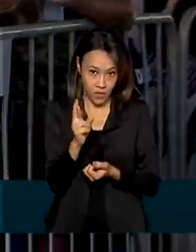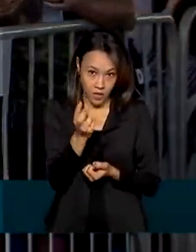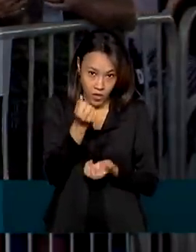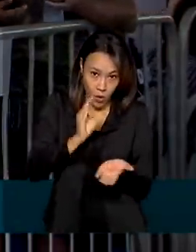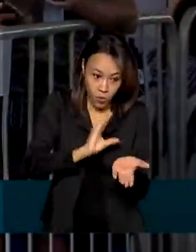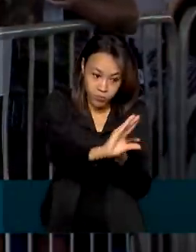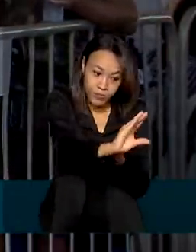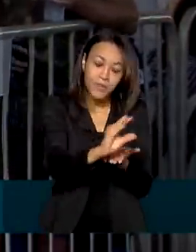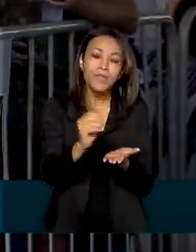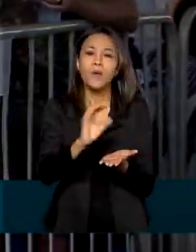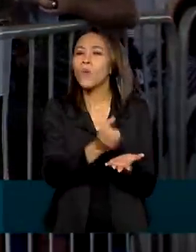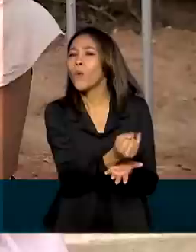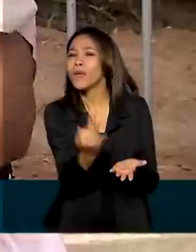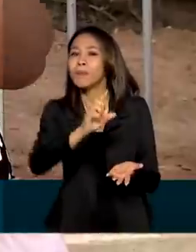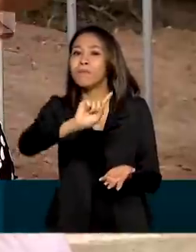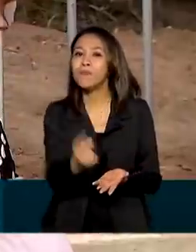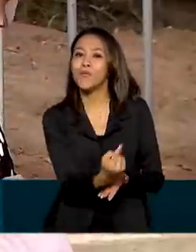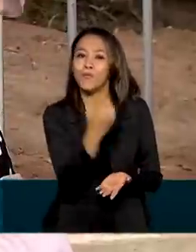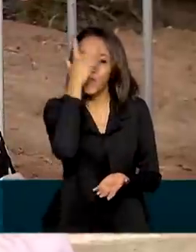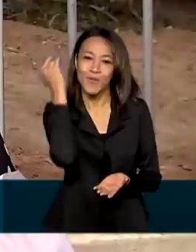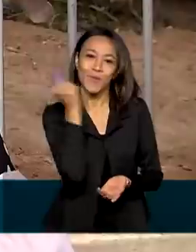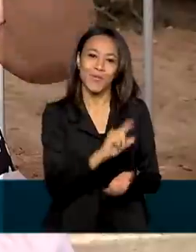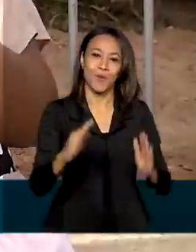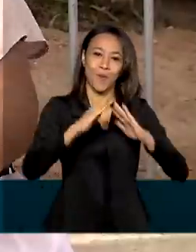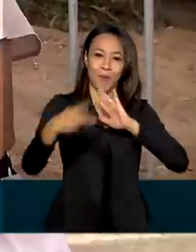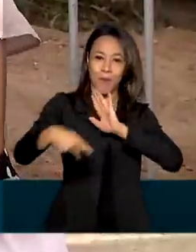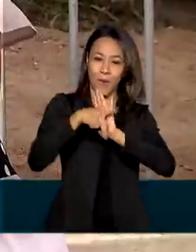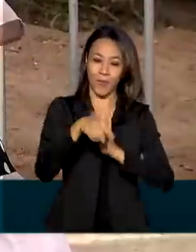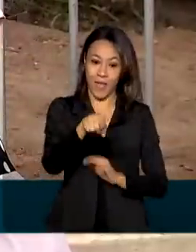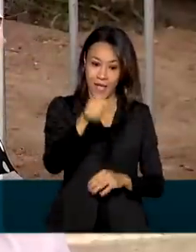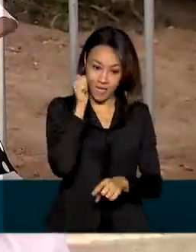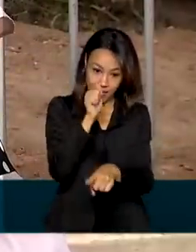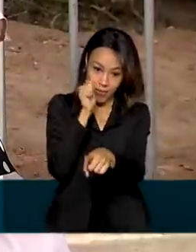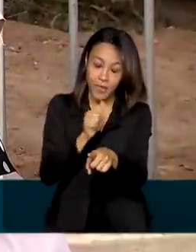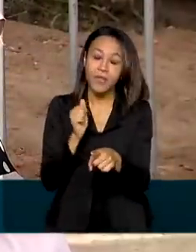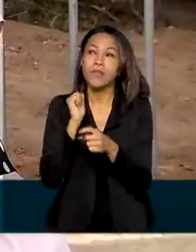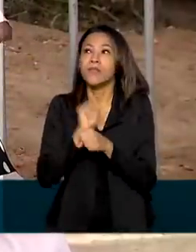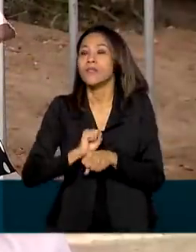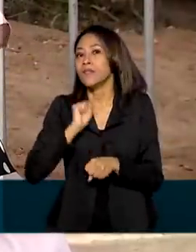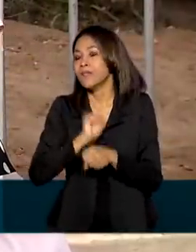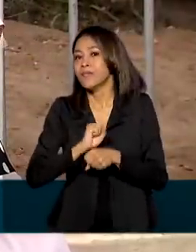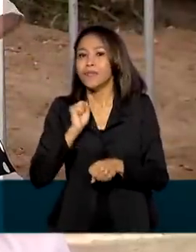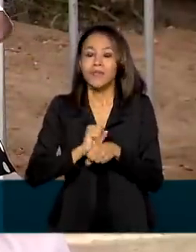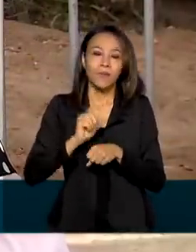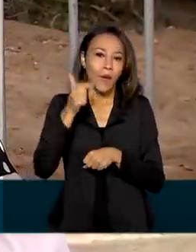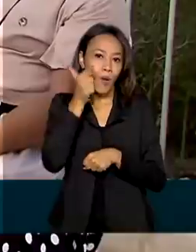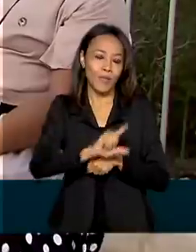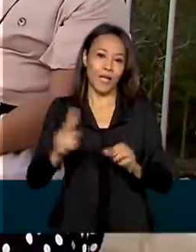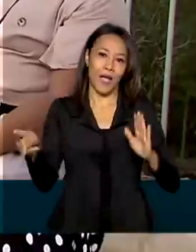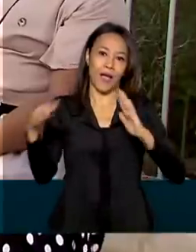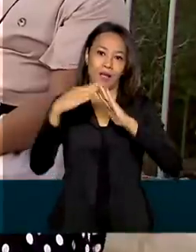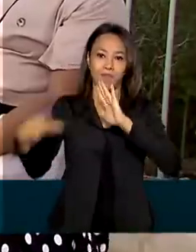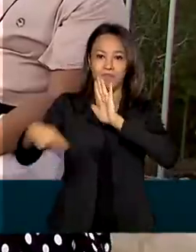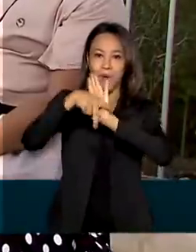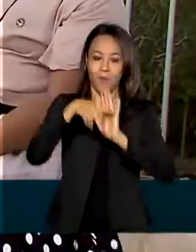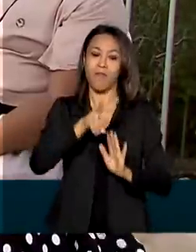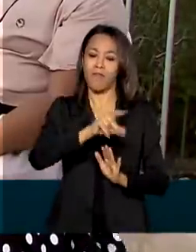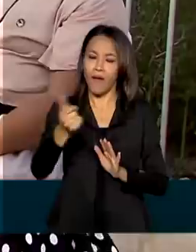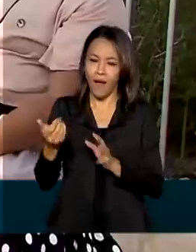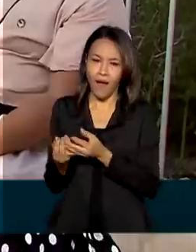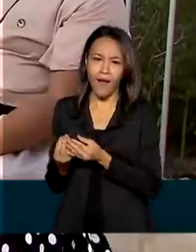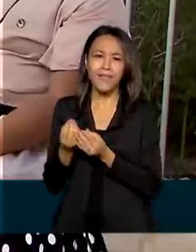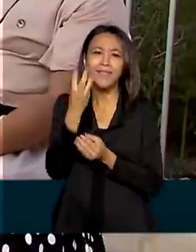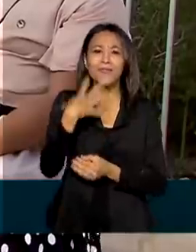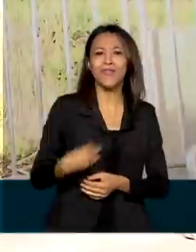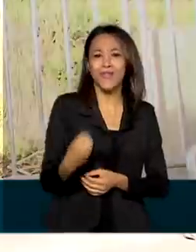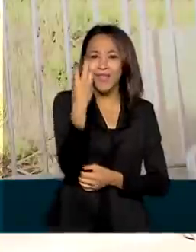cerca de mil pessoas. Estela esperou a vida toda para realizar o sonho da casa própria. Ela vai mudar com os três